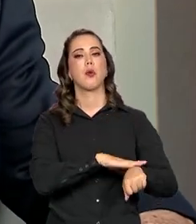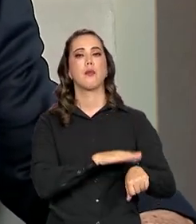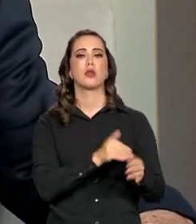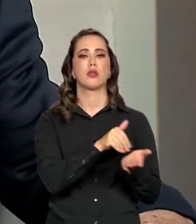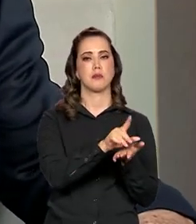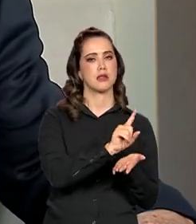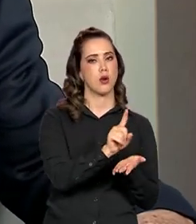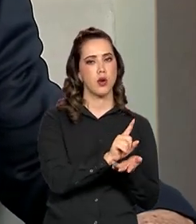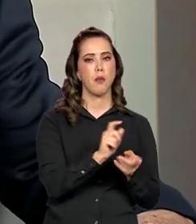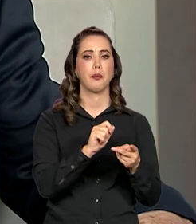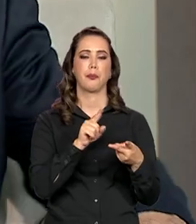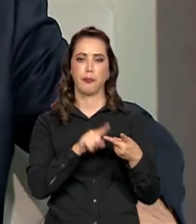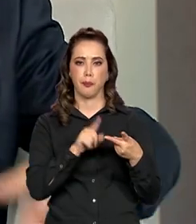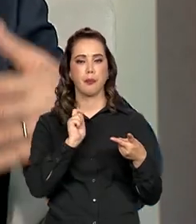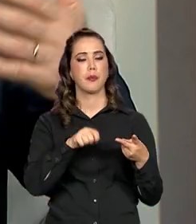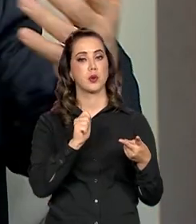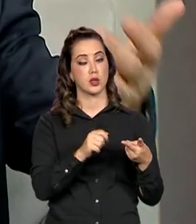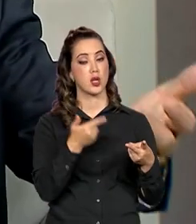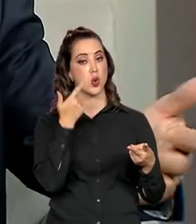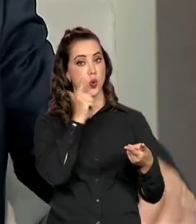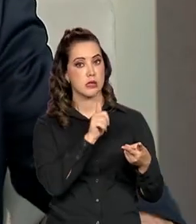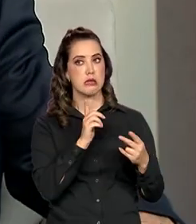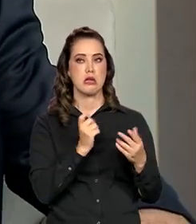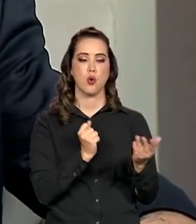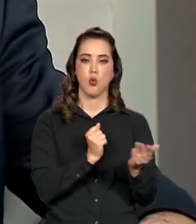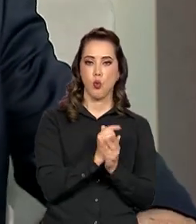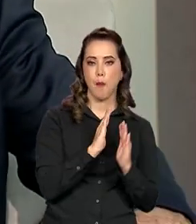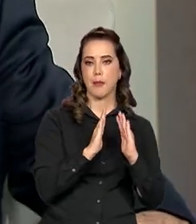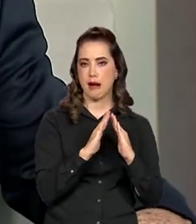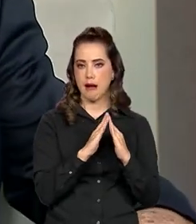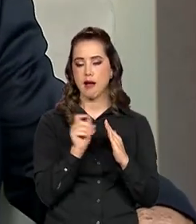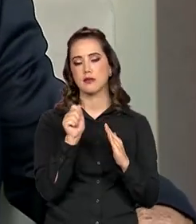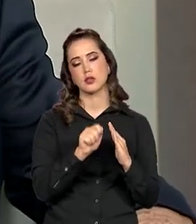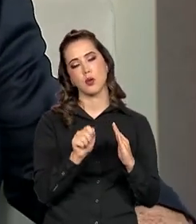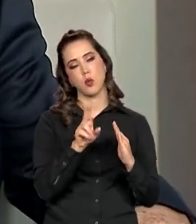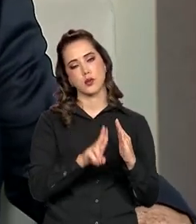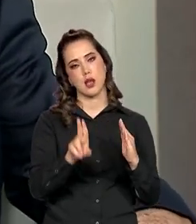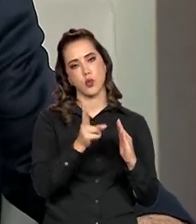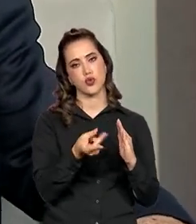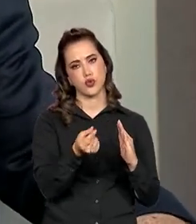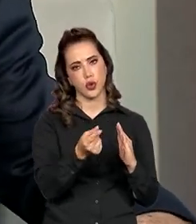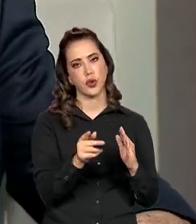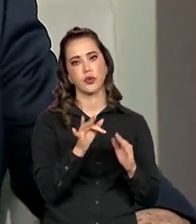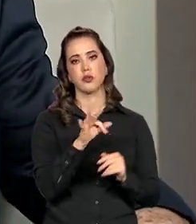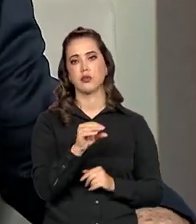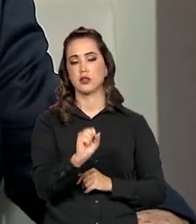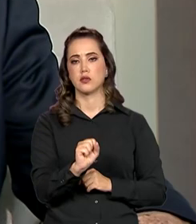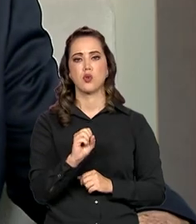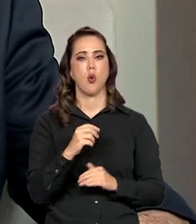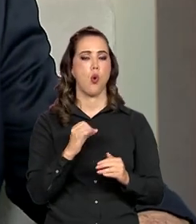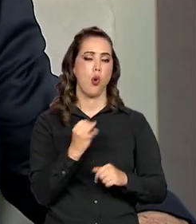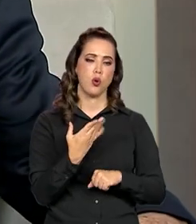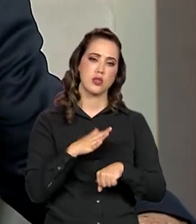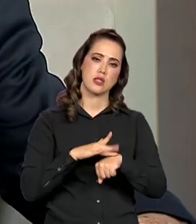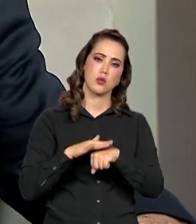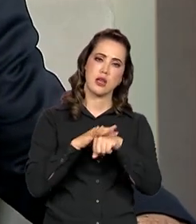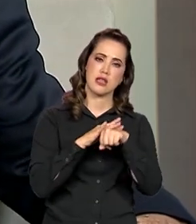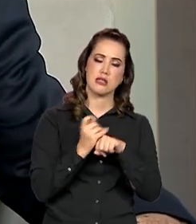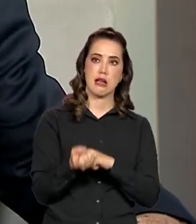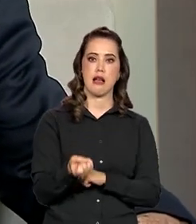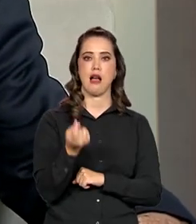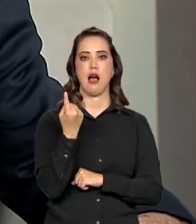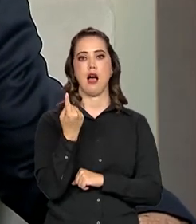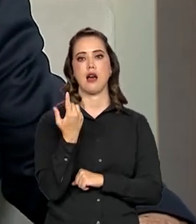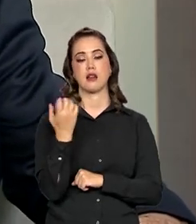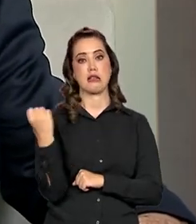Ele tinha também, quando se adquirisse uma casa própria, ele poderia fazer o saco do FGTS, ou alguma doença muito rara,